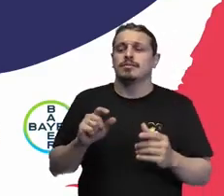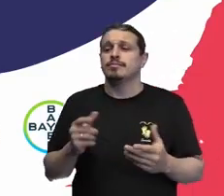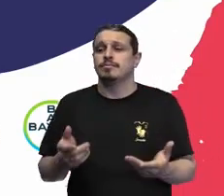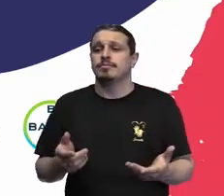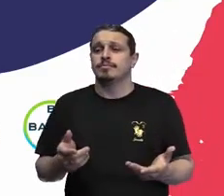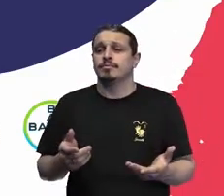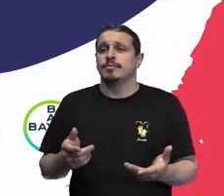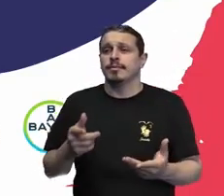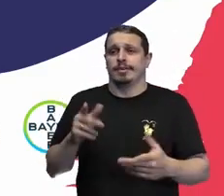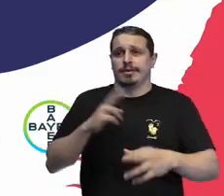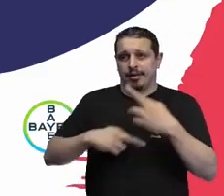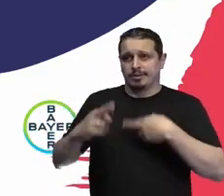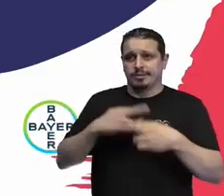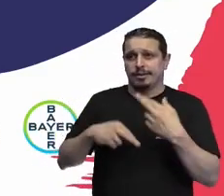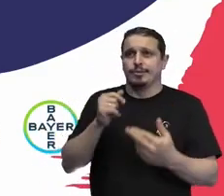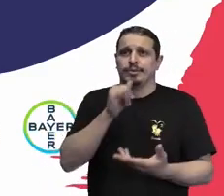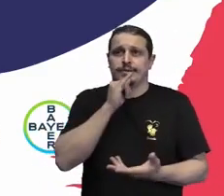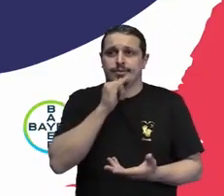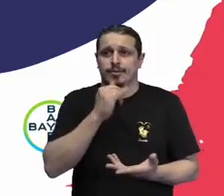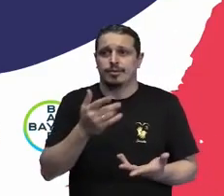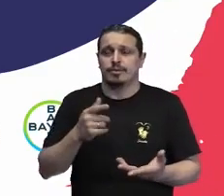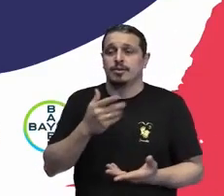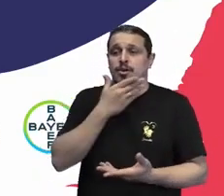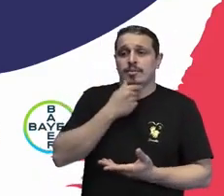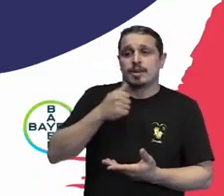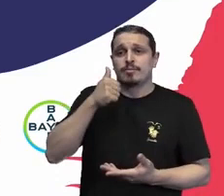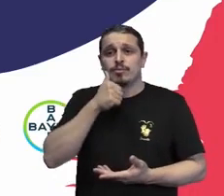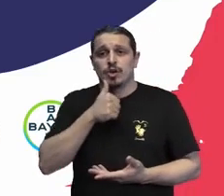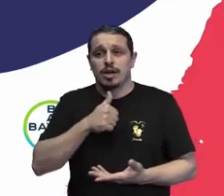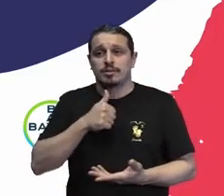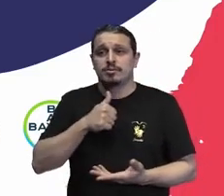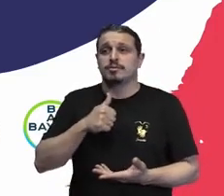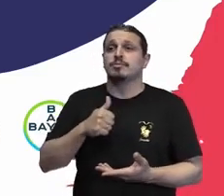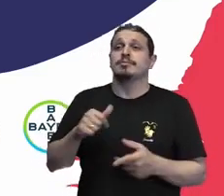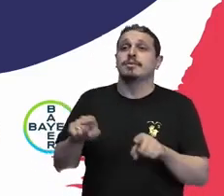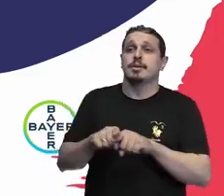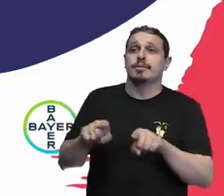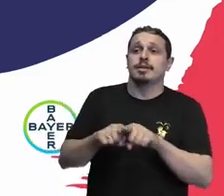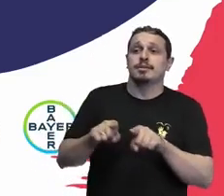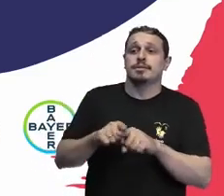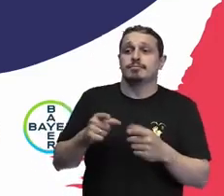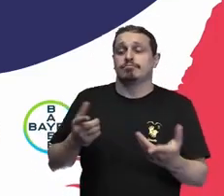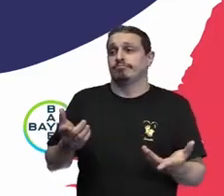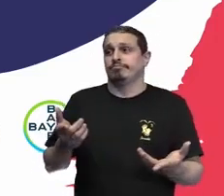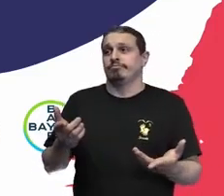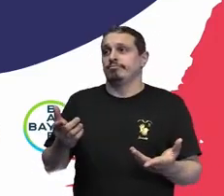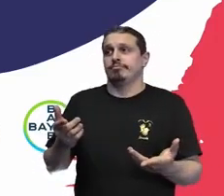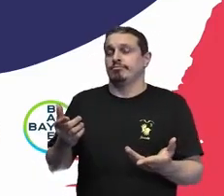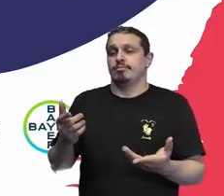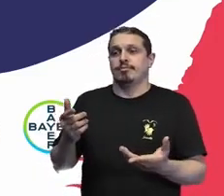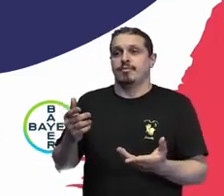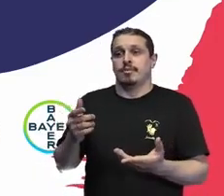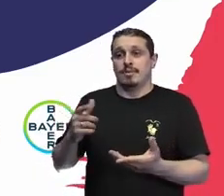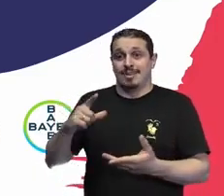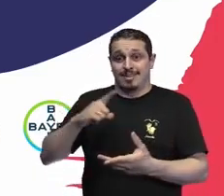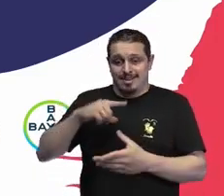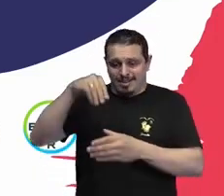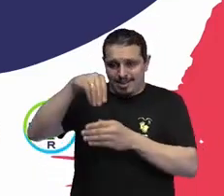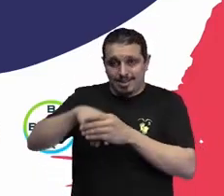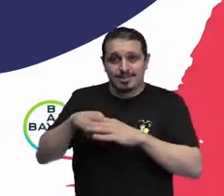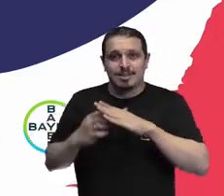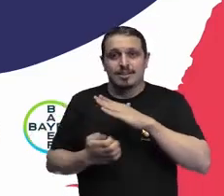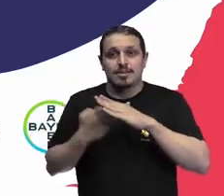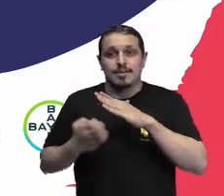à equidade de gênero. A gente tem todos esses pilares e esses temas para serem trabalhados dentro da organização. são grupos que